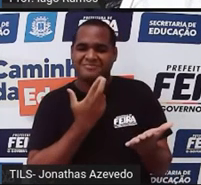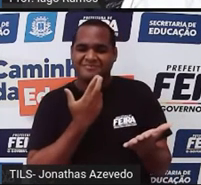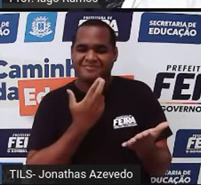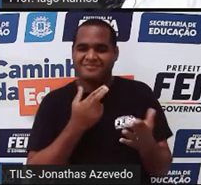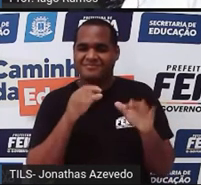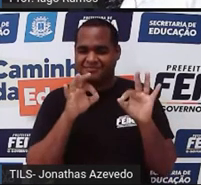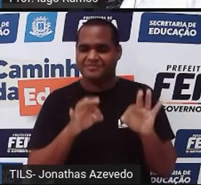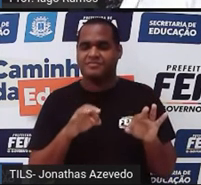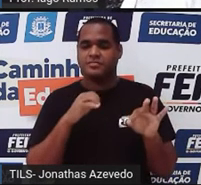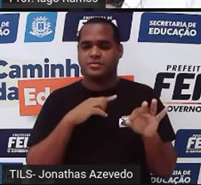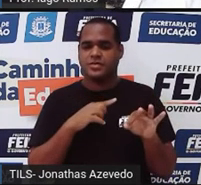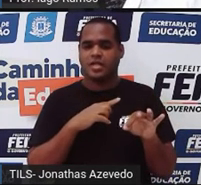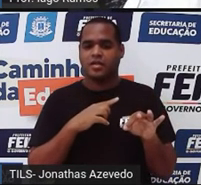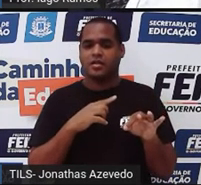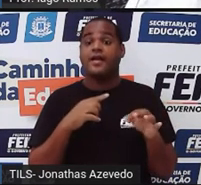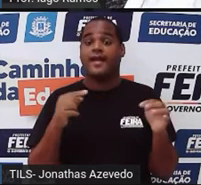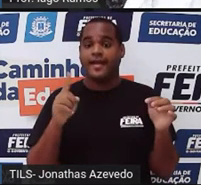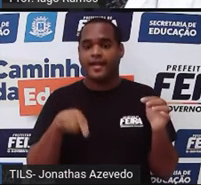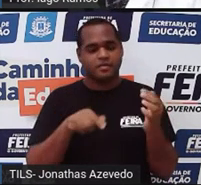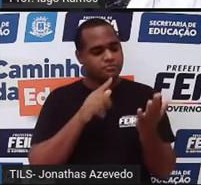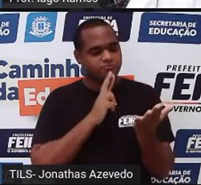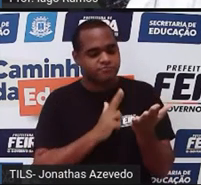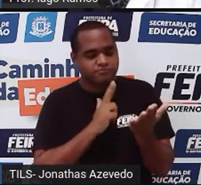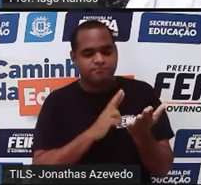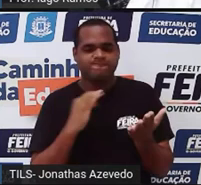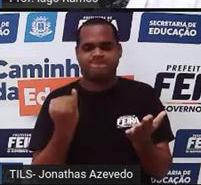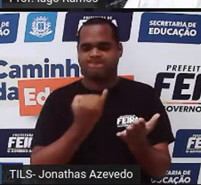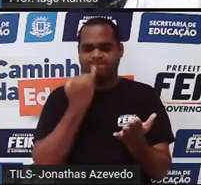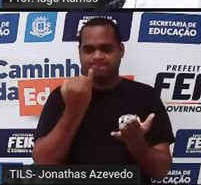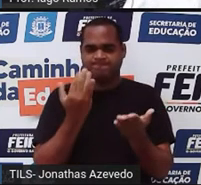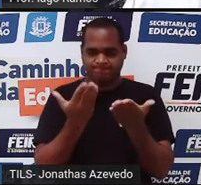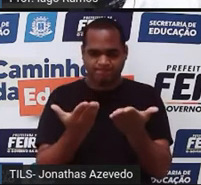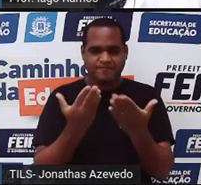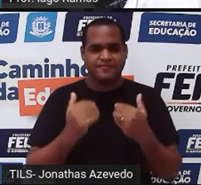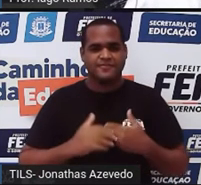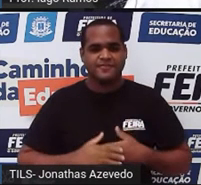E esse rascunho vai ser bastante interessante. Olha só.